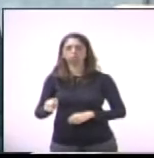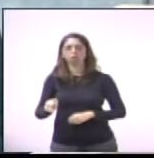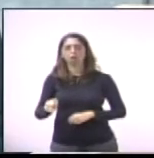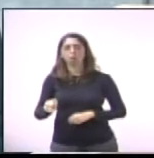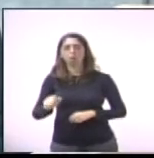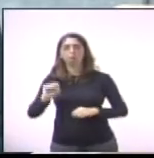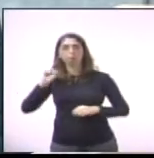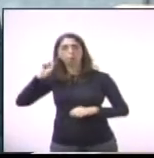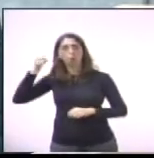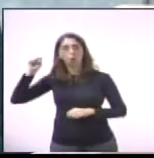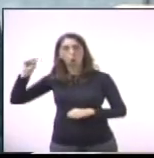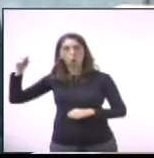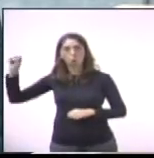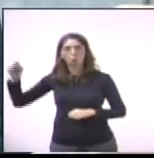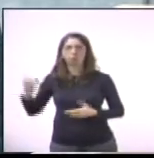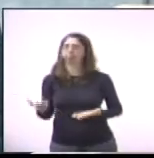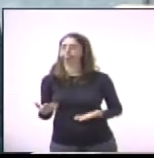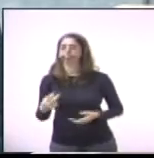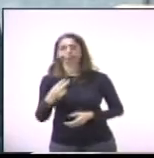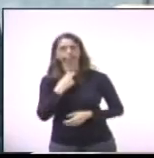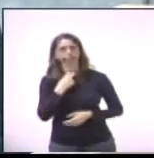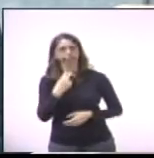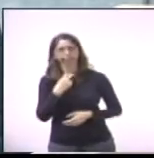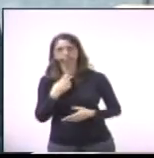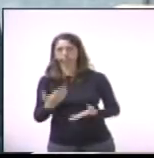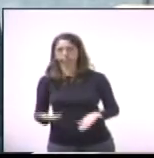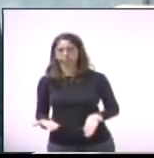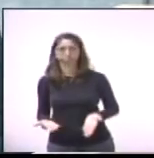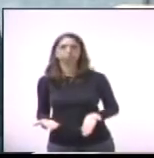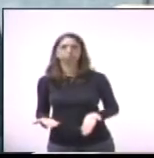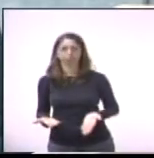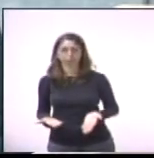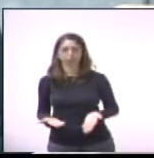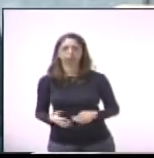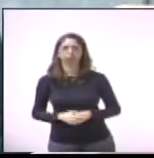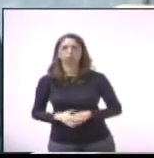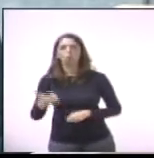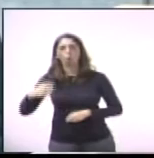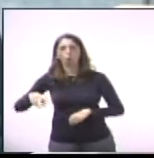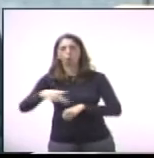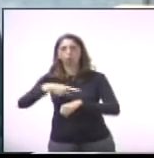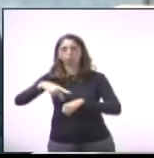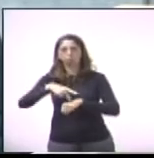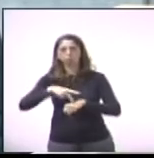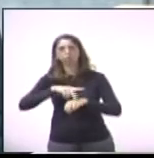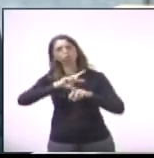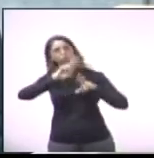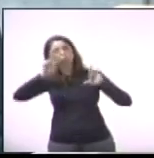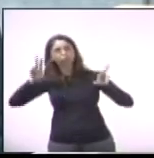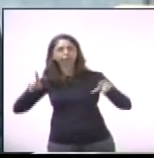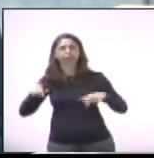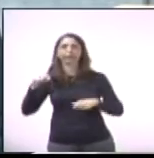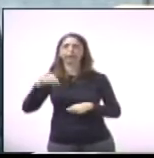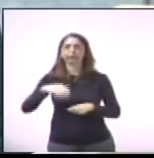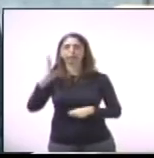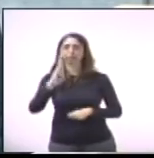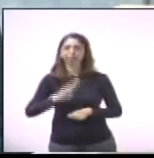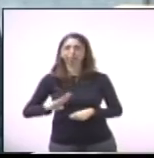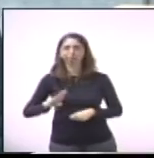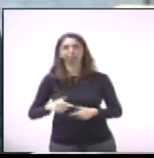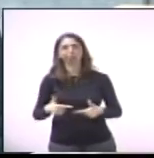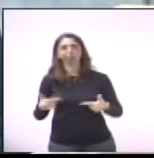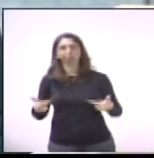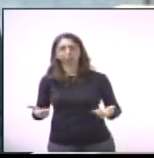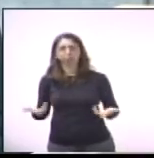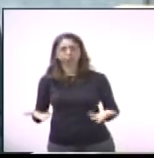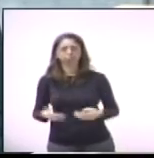onde são indevidas as colocações. Então, peço também a ajuda da fiscalização. Esse fim de semana nós